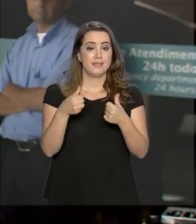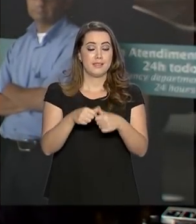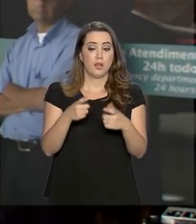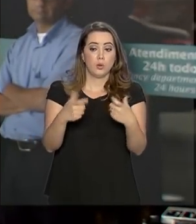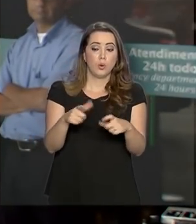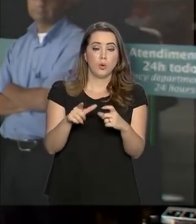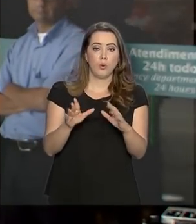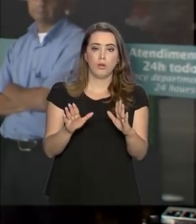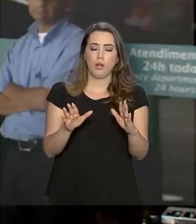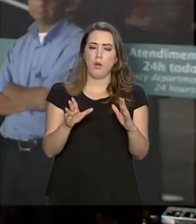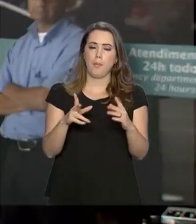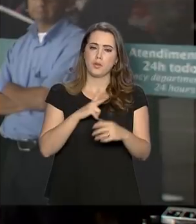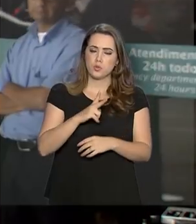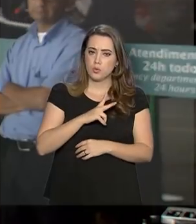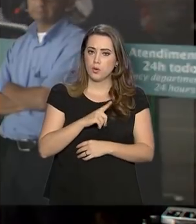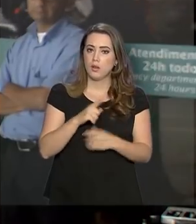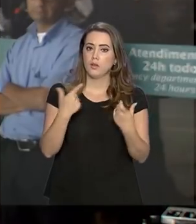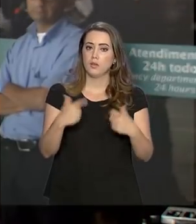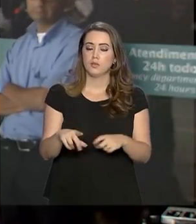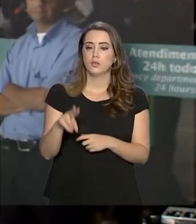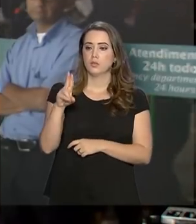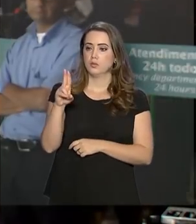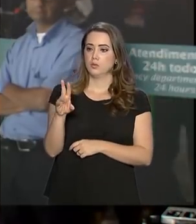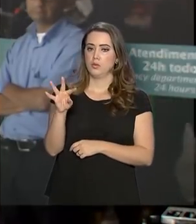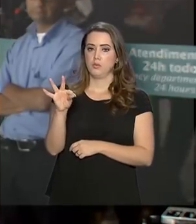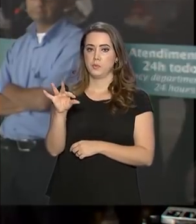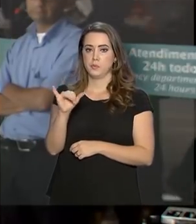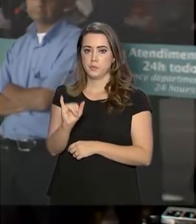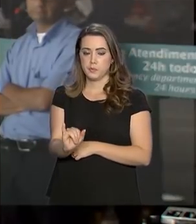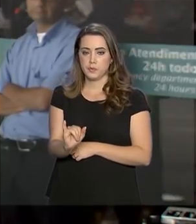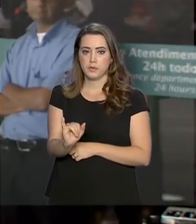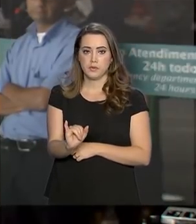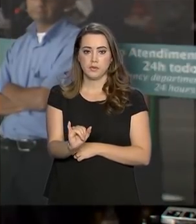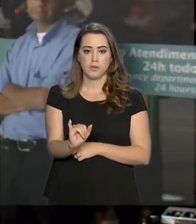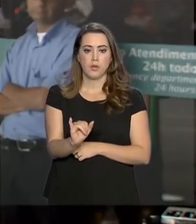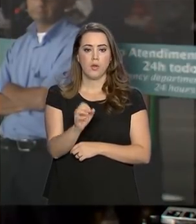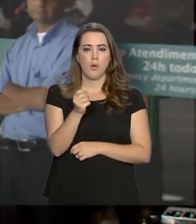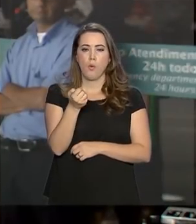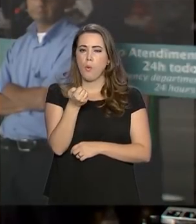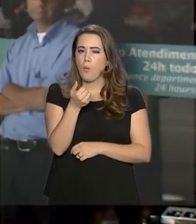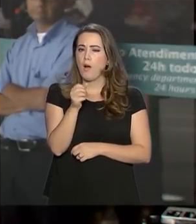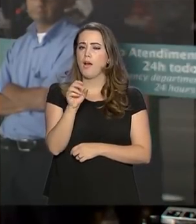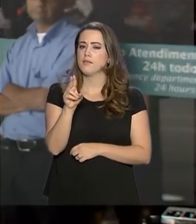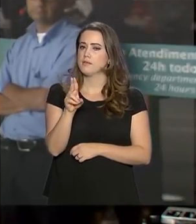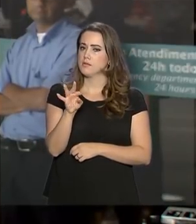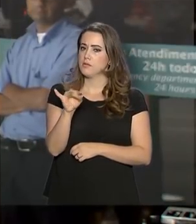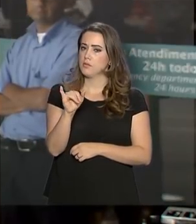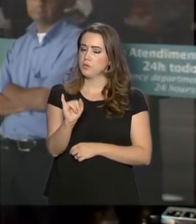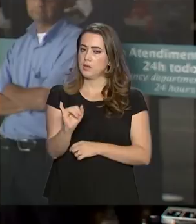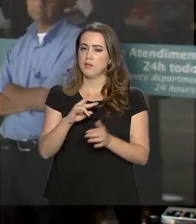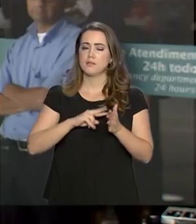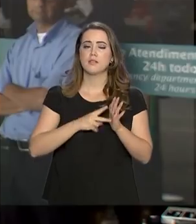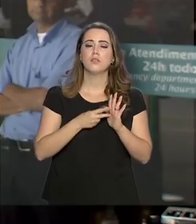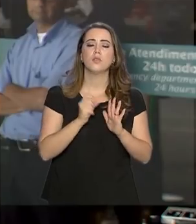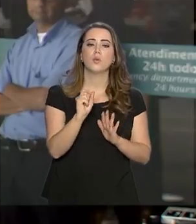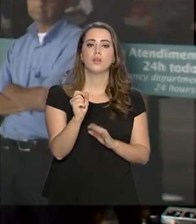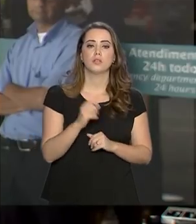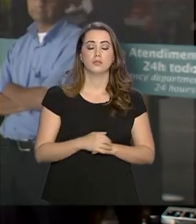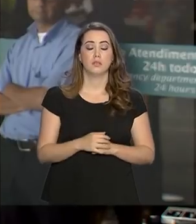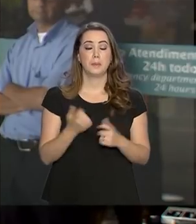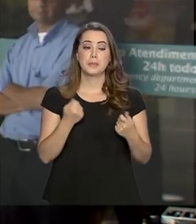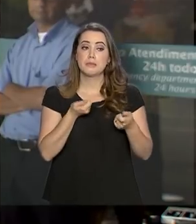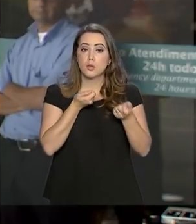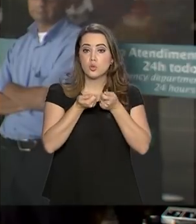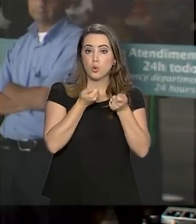privativo na unidade de terapia intensiva aqui do hospital em regime semi-intensivo. O significa isso? Que ele ainda está sendo